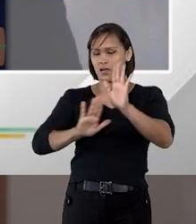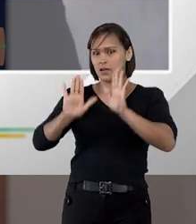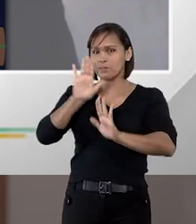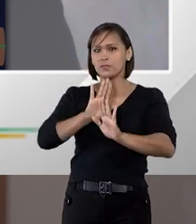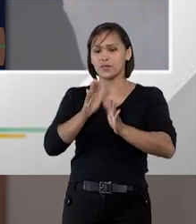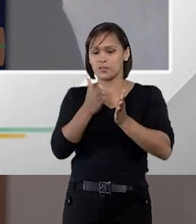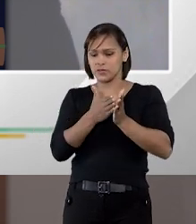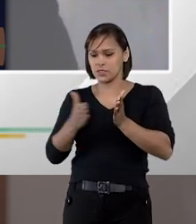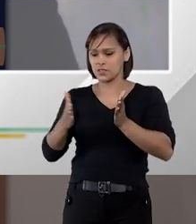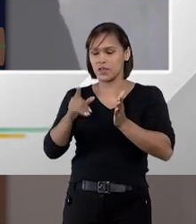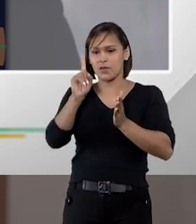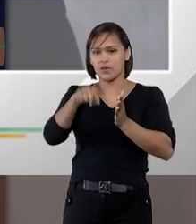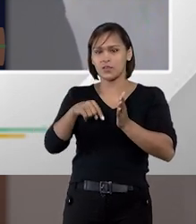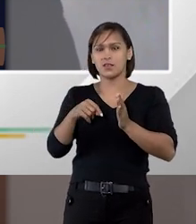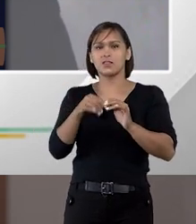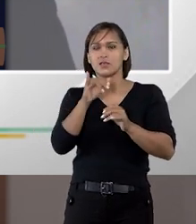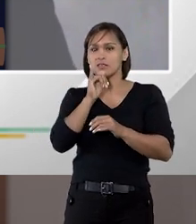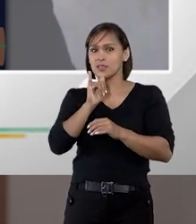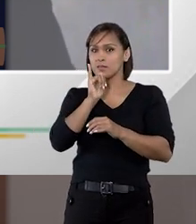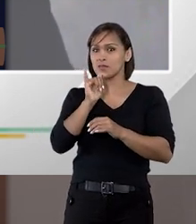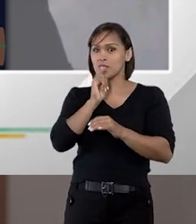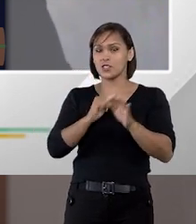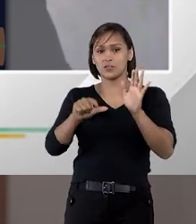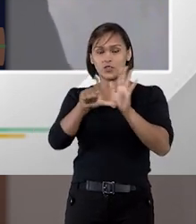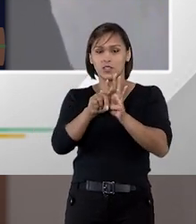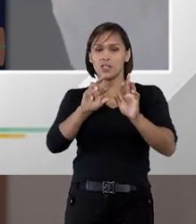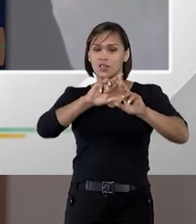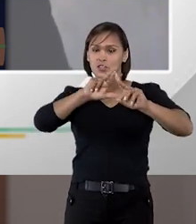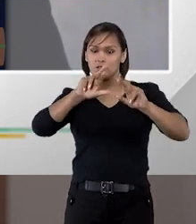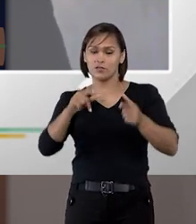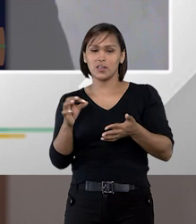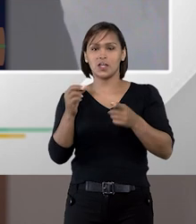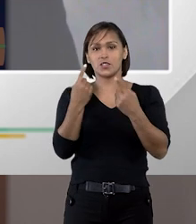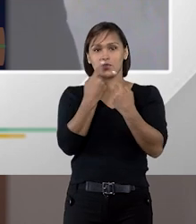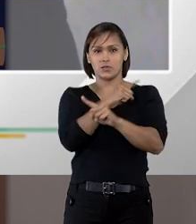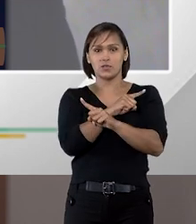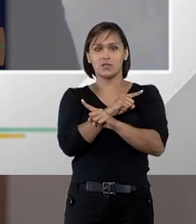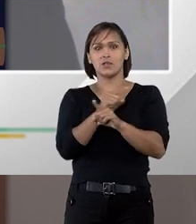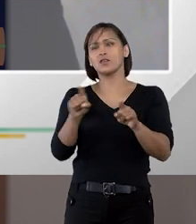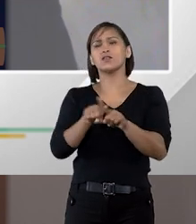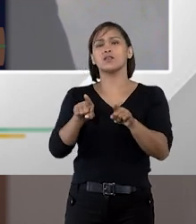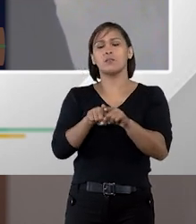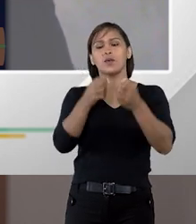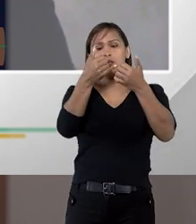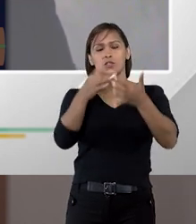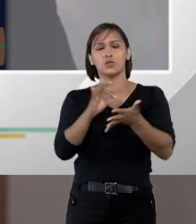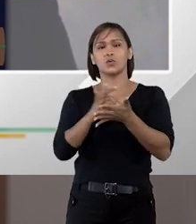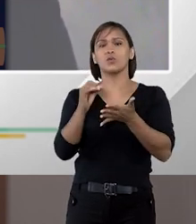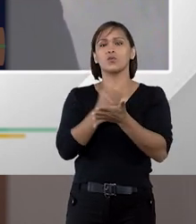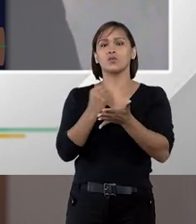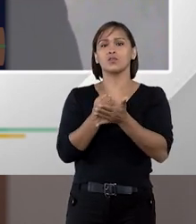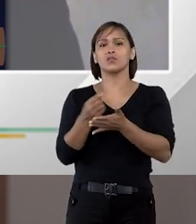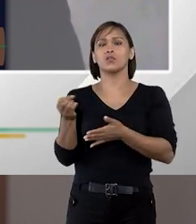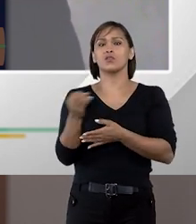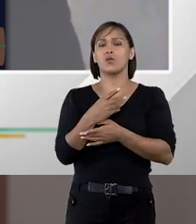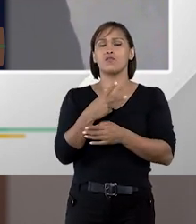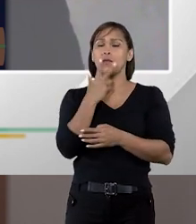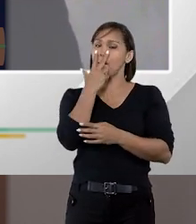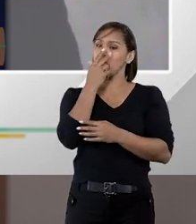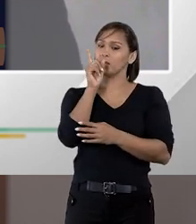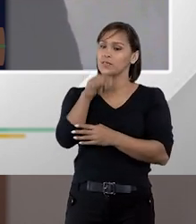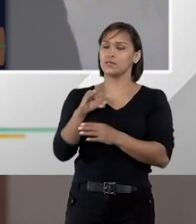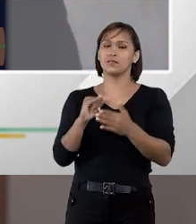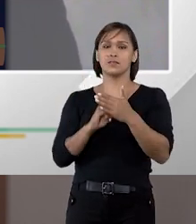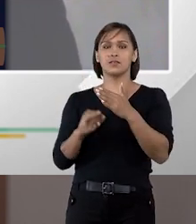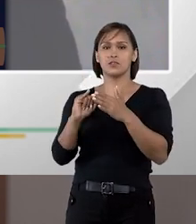previsão nesse rol exemplificativo de meios alternativos e solução de controvérsias do disputas de board e me parece que esse